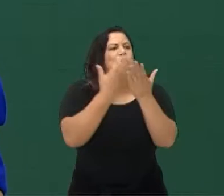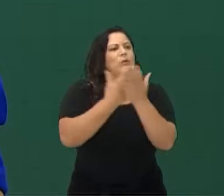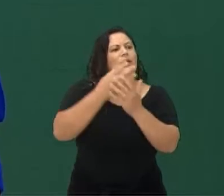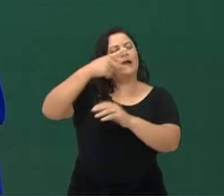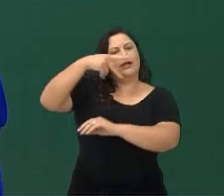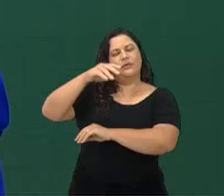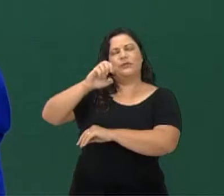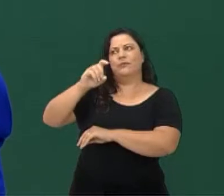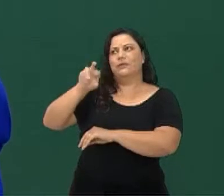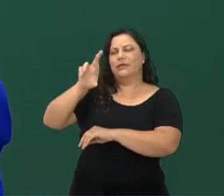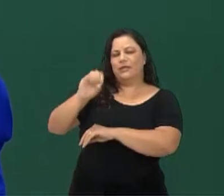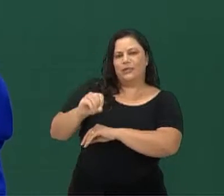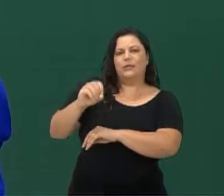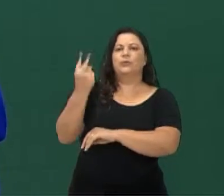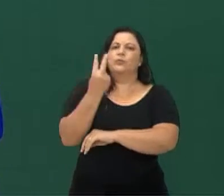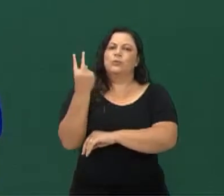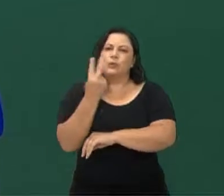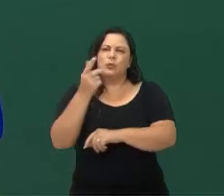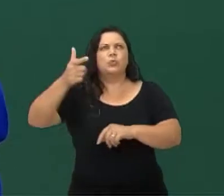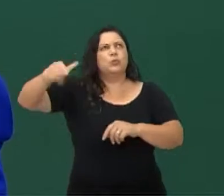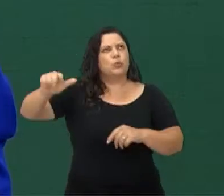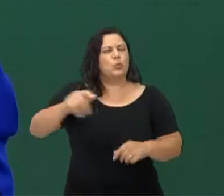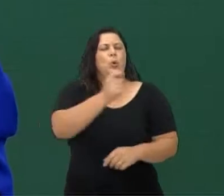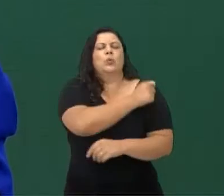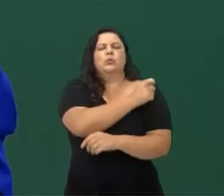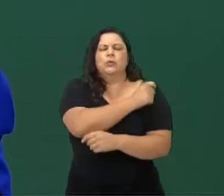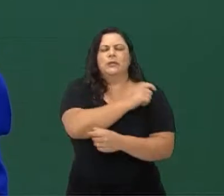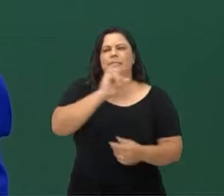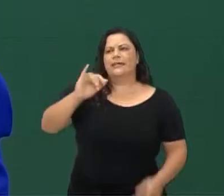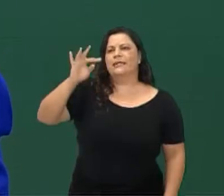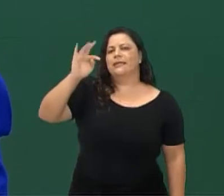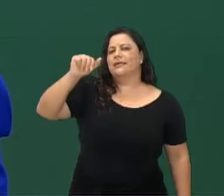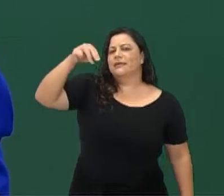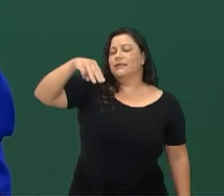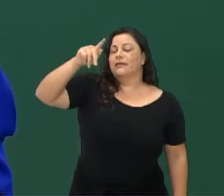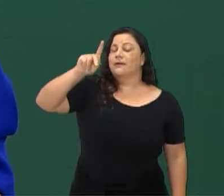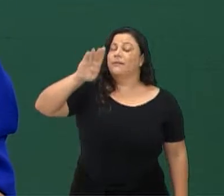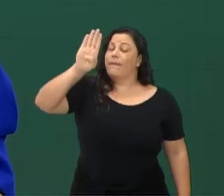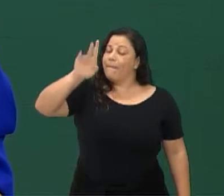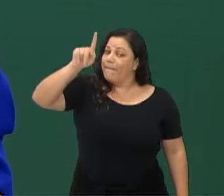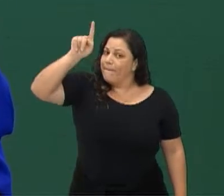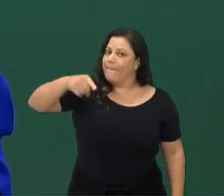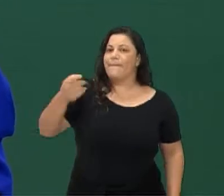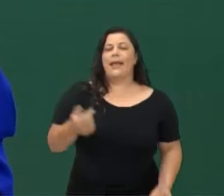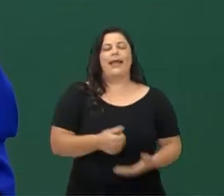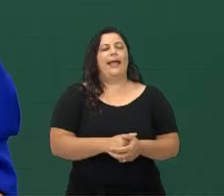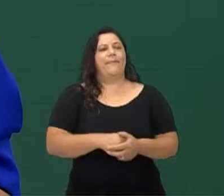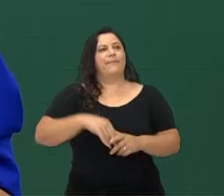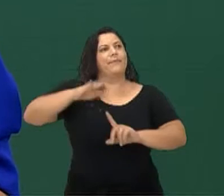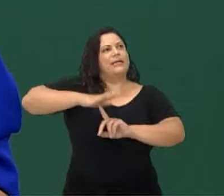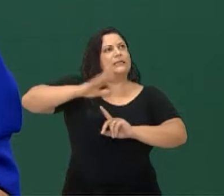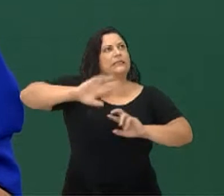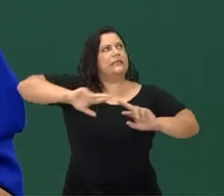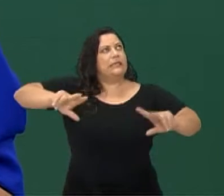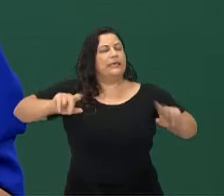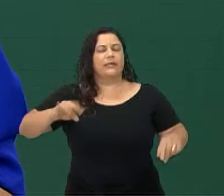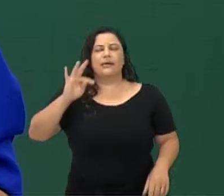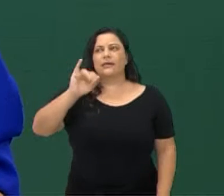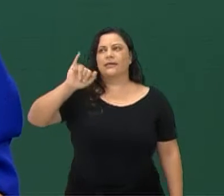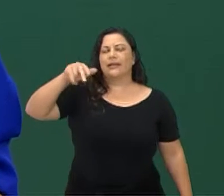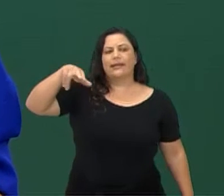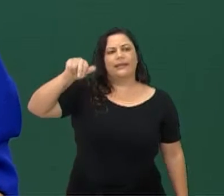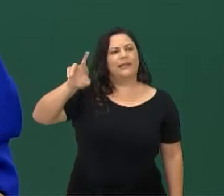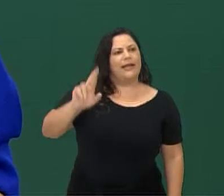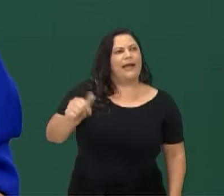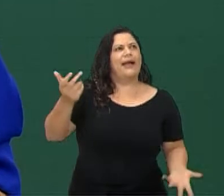Um outro aluno, não pôs o nome, lá de Itambé, Paraná, da Escola Guiampero Monassi. A Tainara,